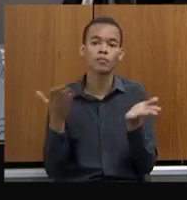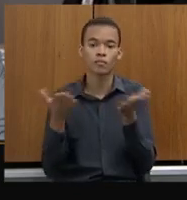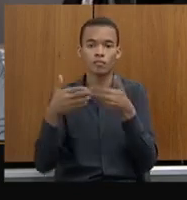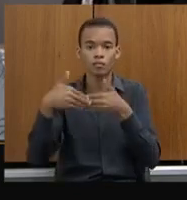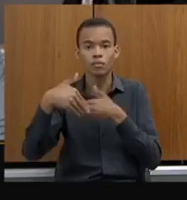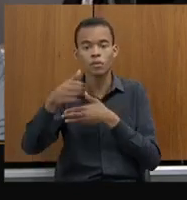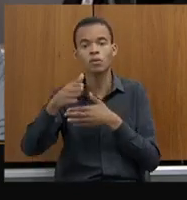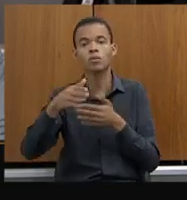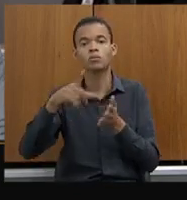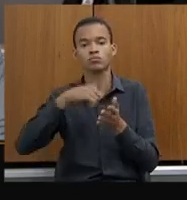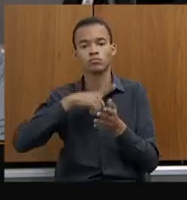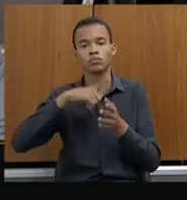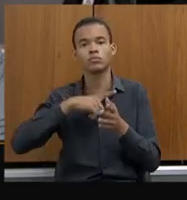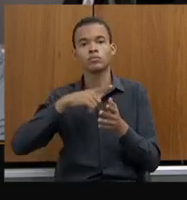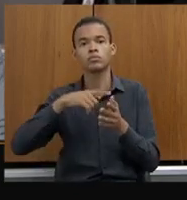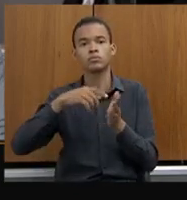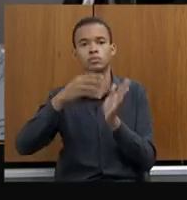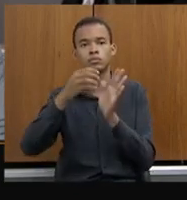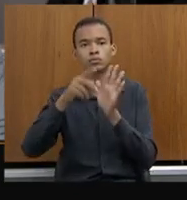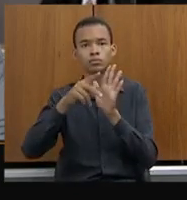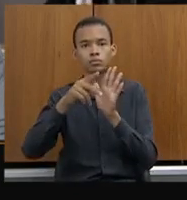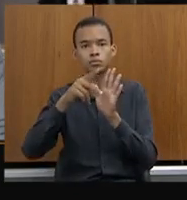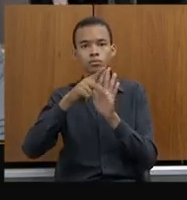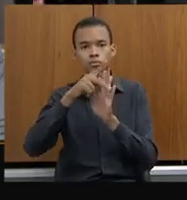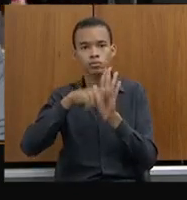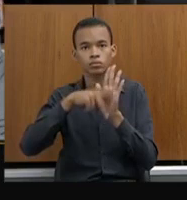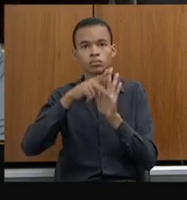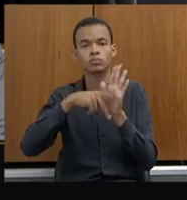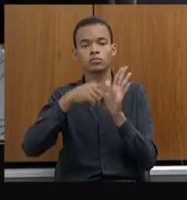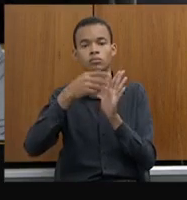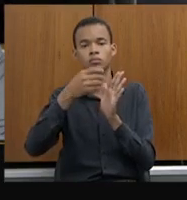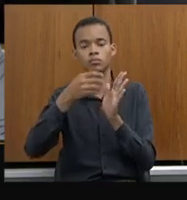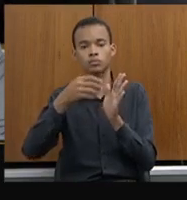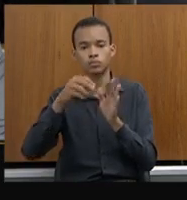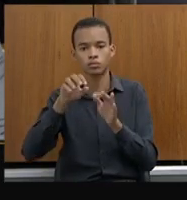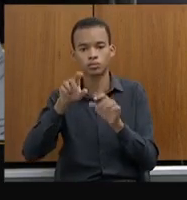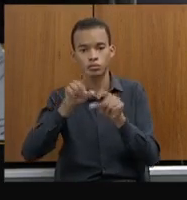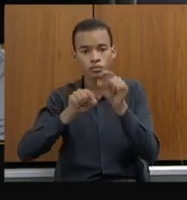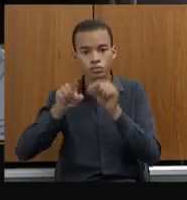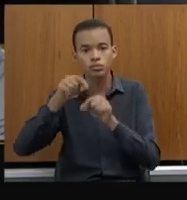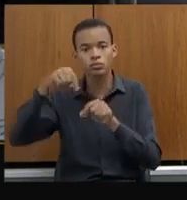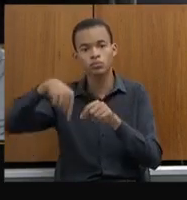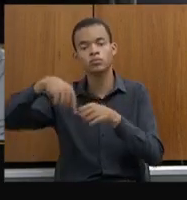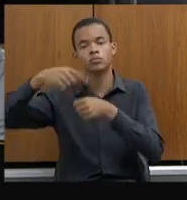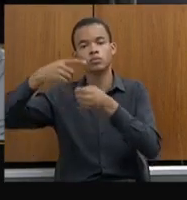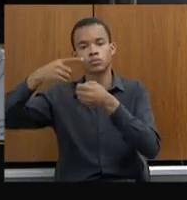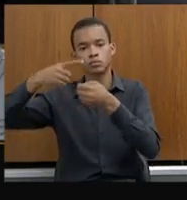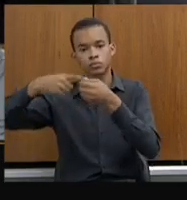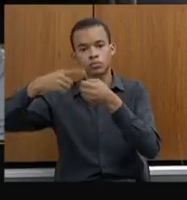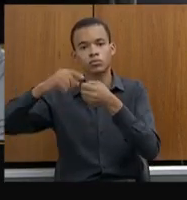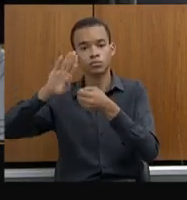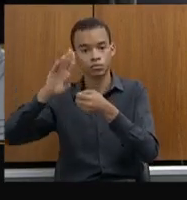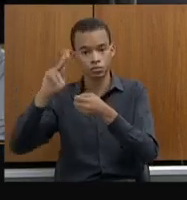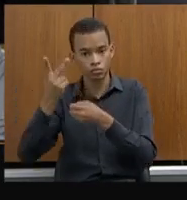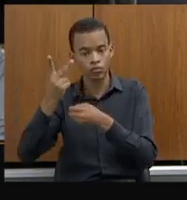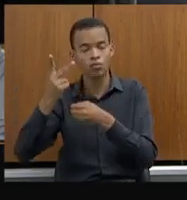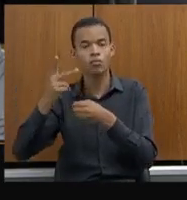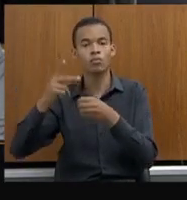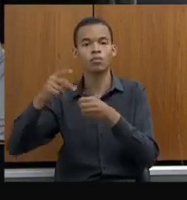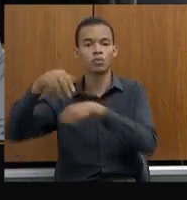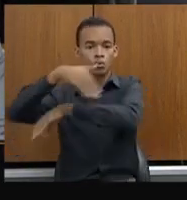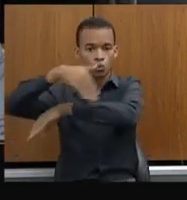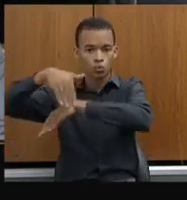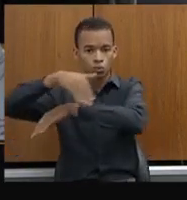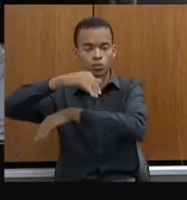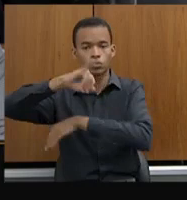seletivos para a instalação da segunda central aqui em Belo Horizonte, na Avenida João Pinheiro e uma